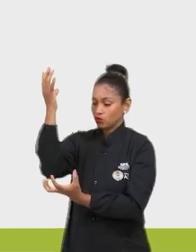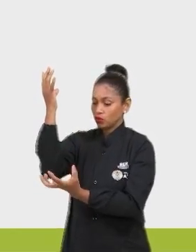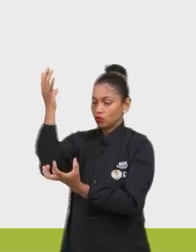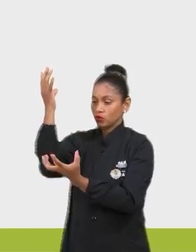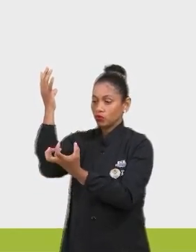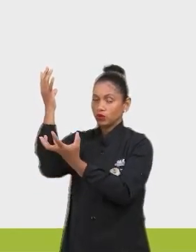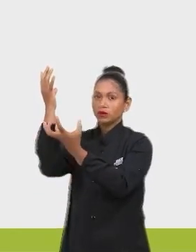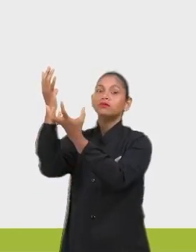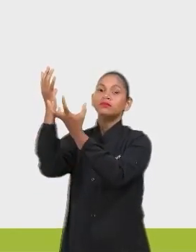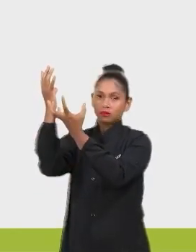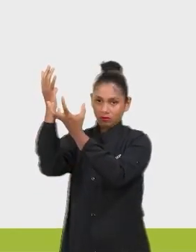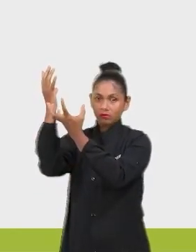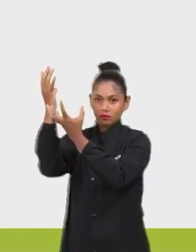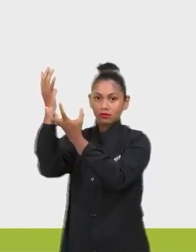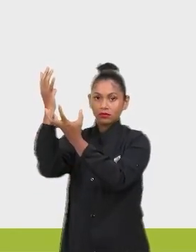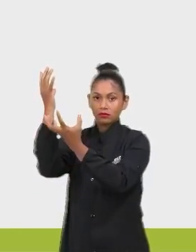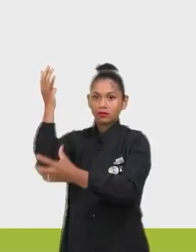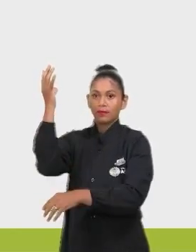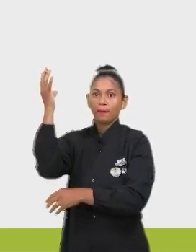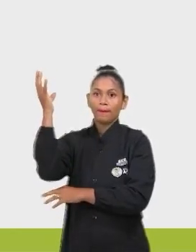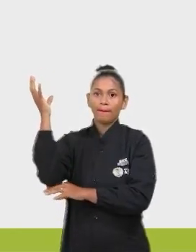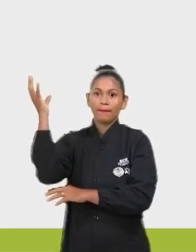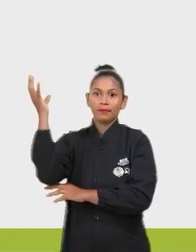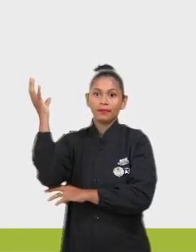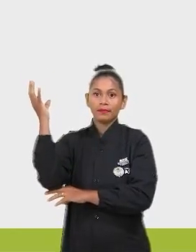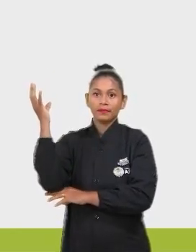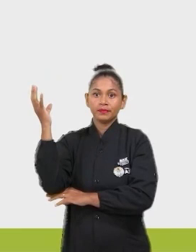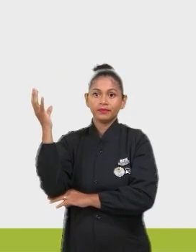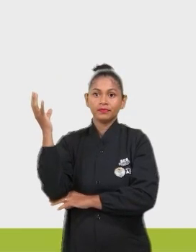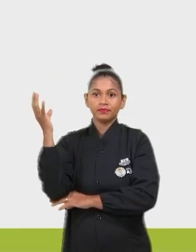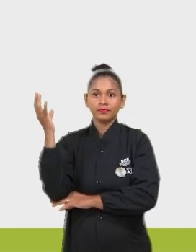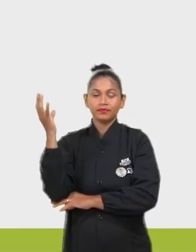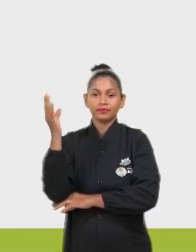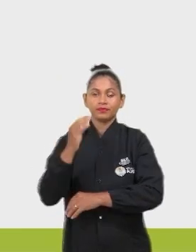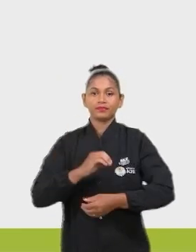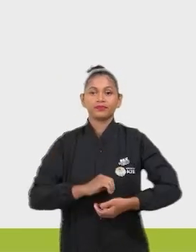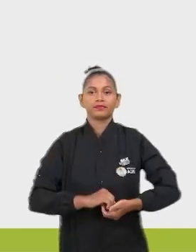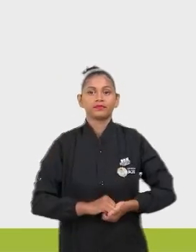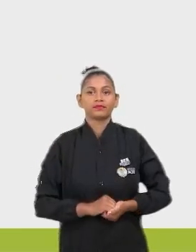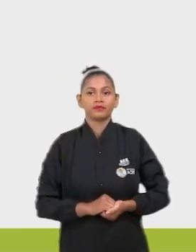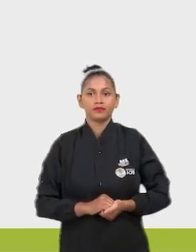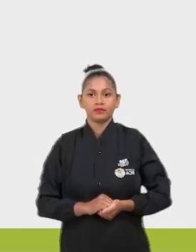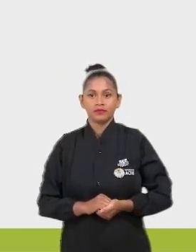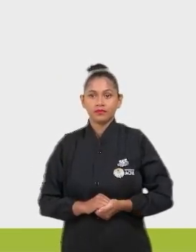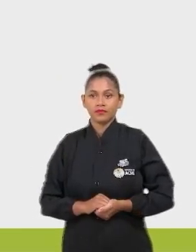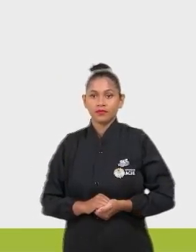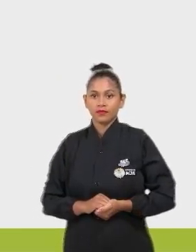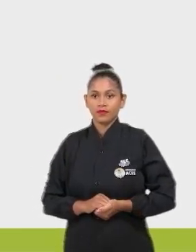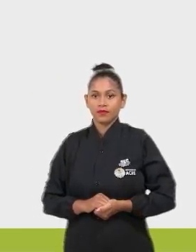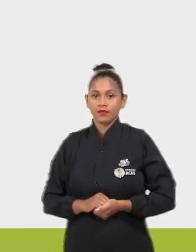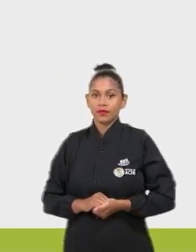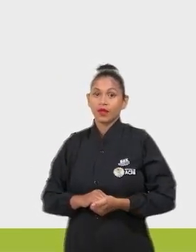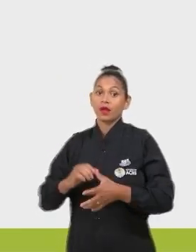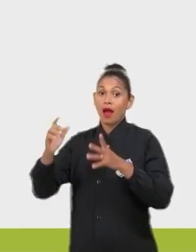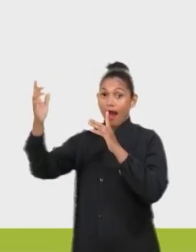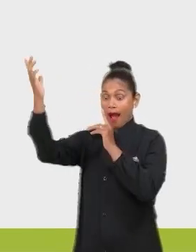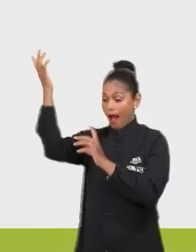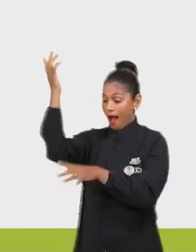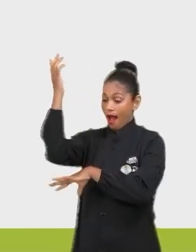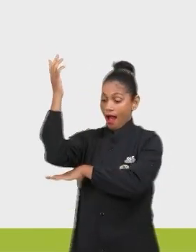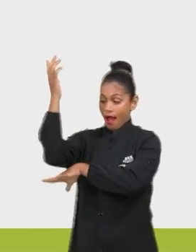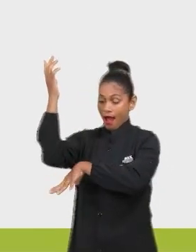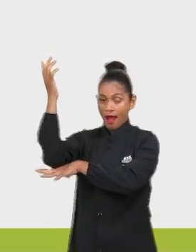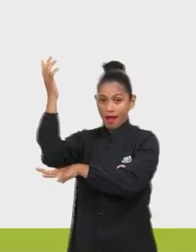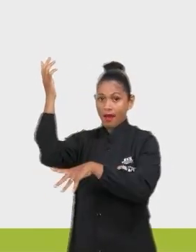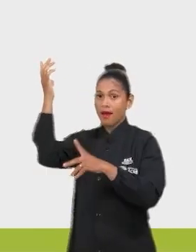entrando aqui. Ela vai sair aqui. Só